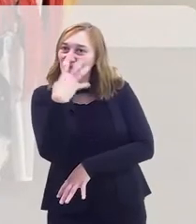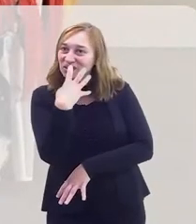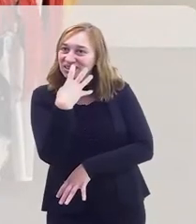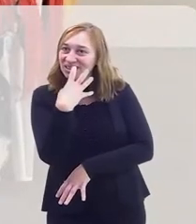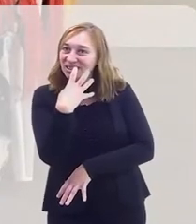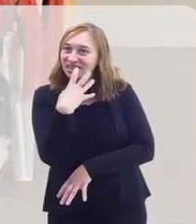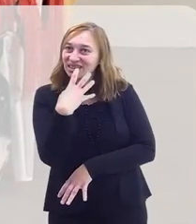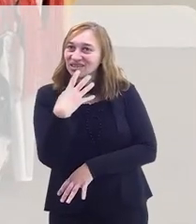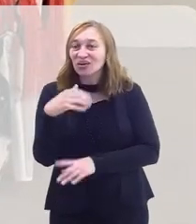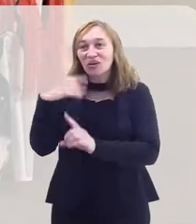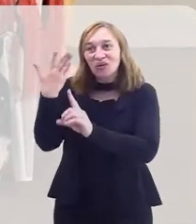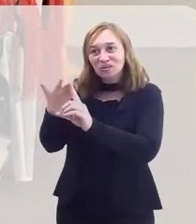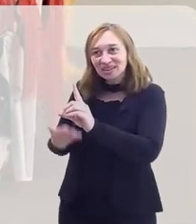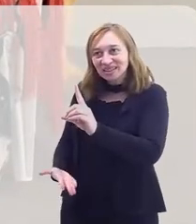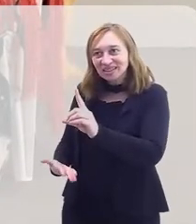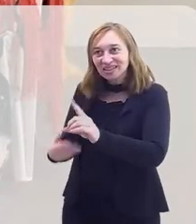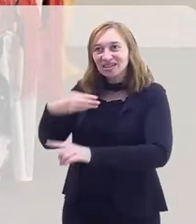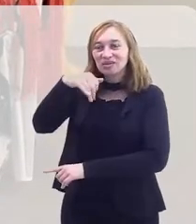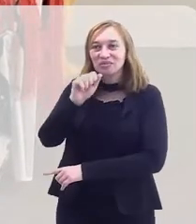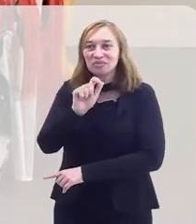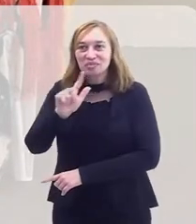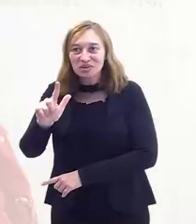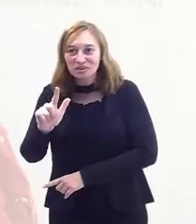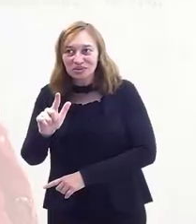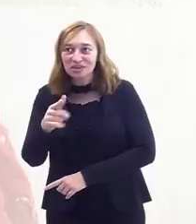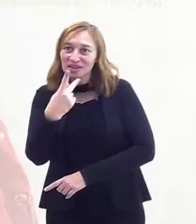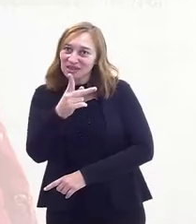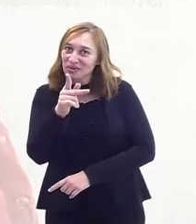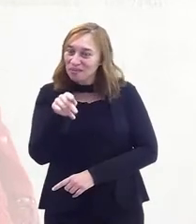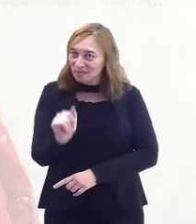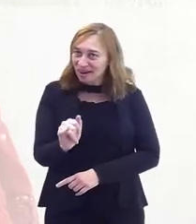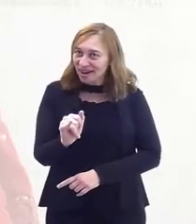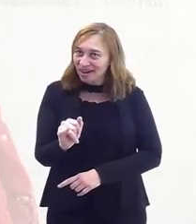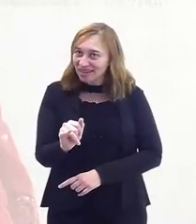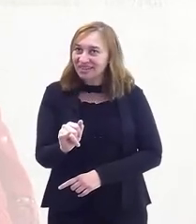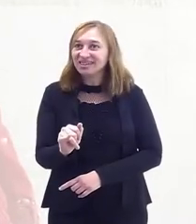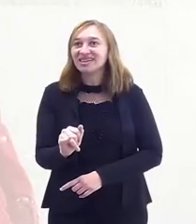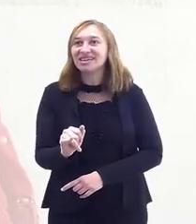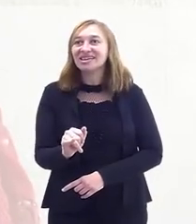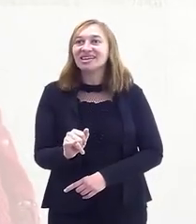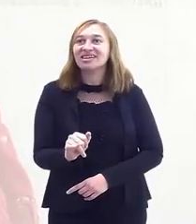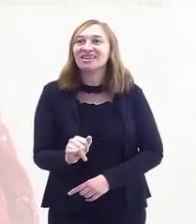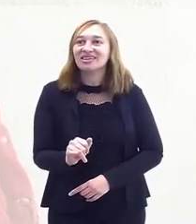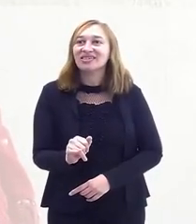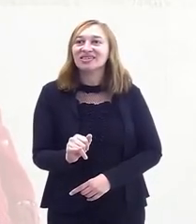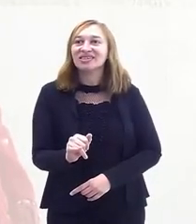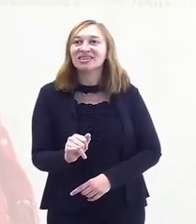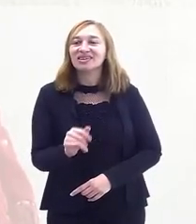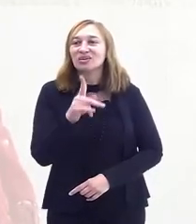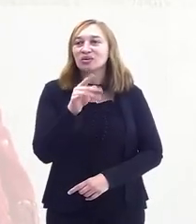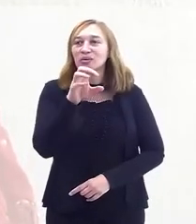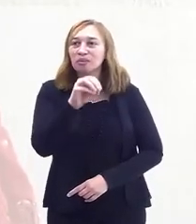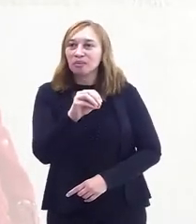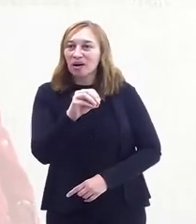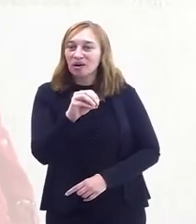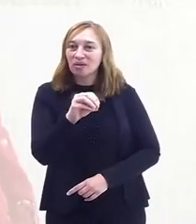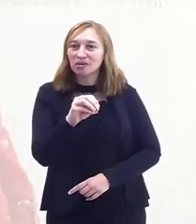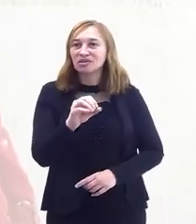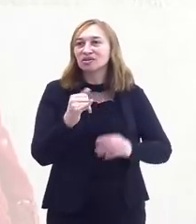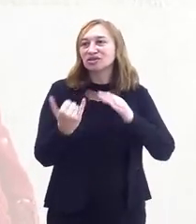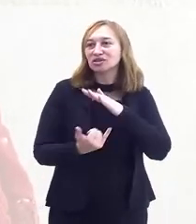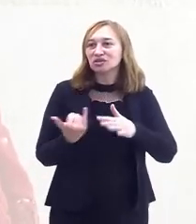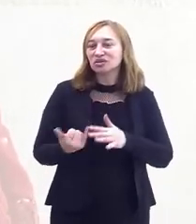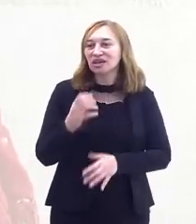homenagem a Milvacite, seu pai, grande Milvacite. O palco de apresentações do Instituto Expo Religião